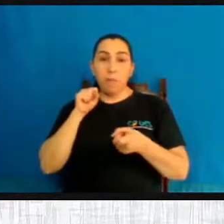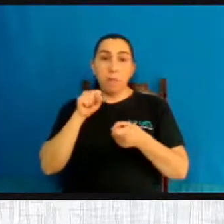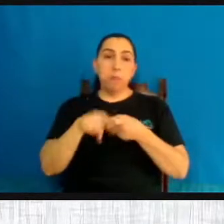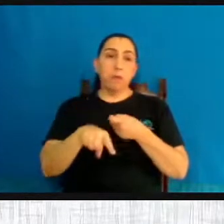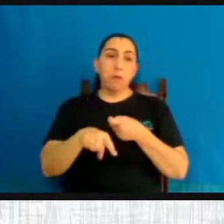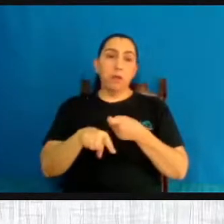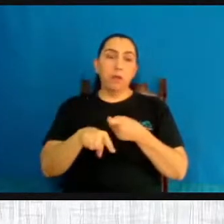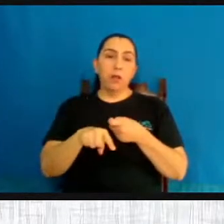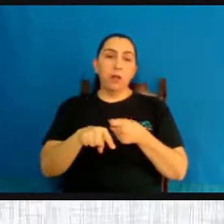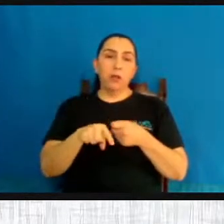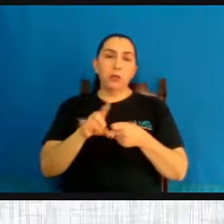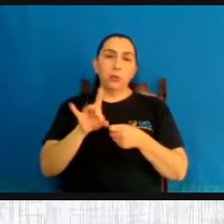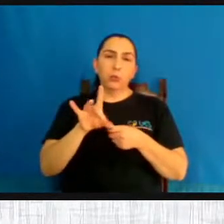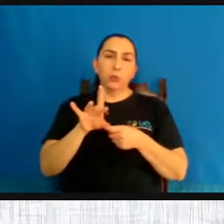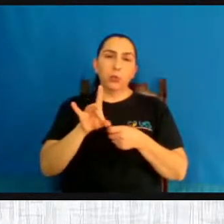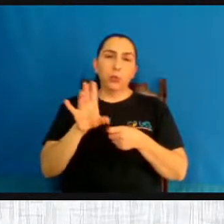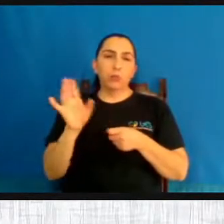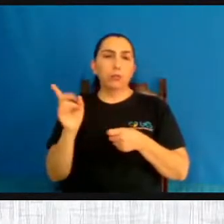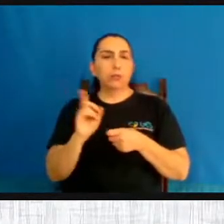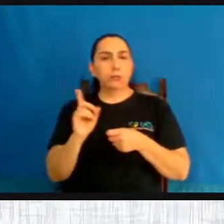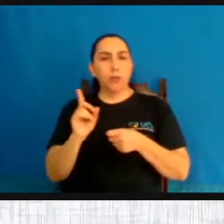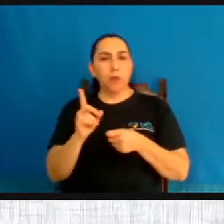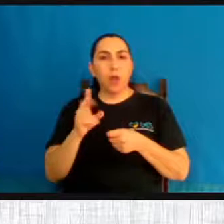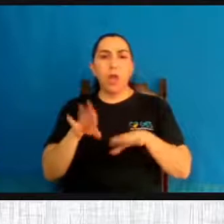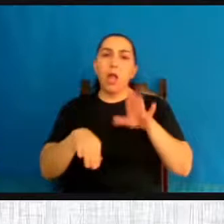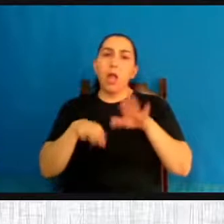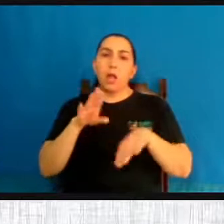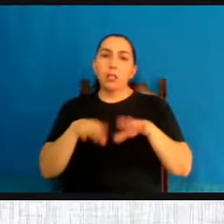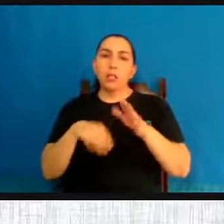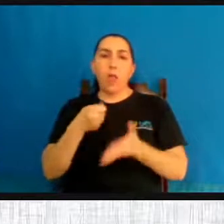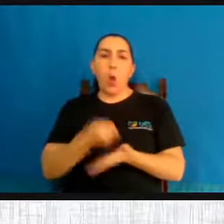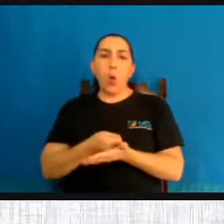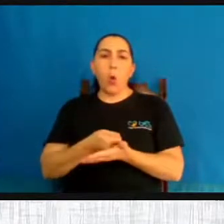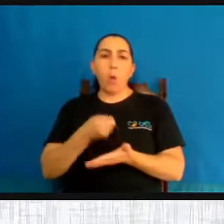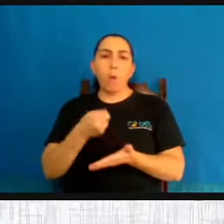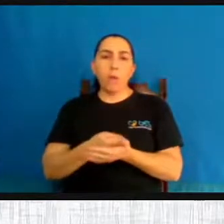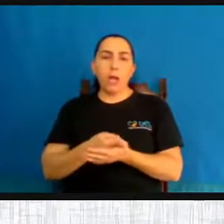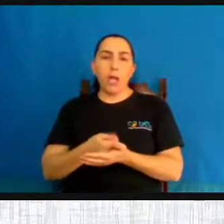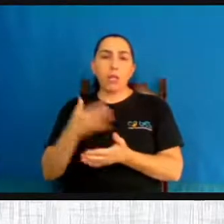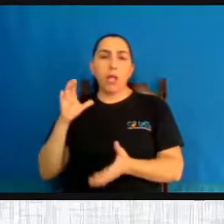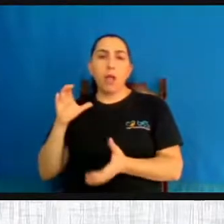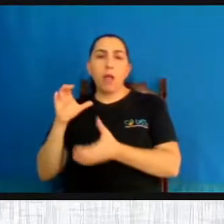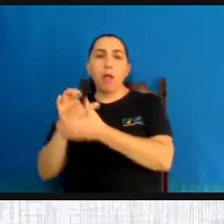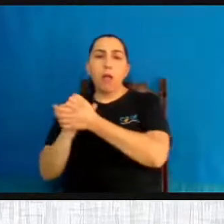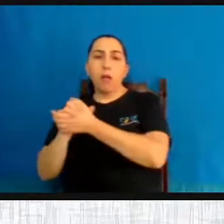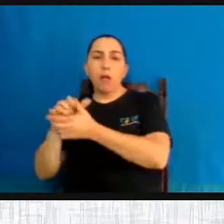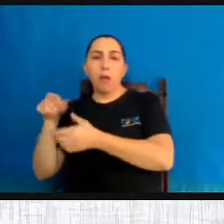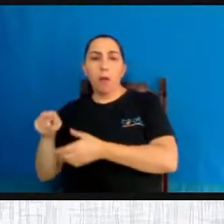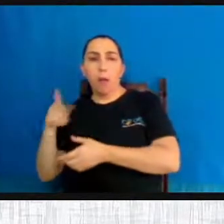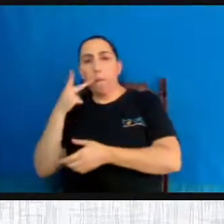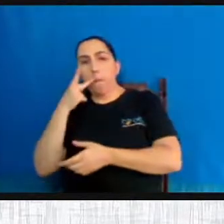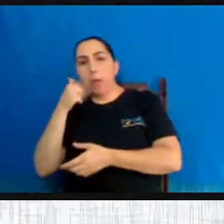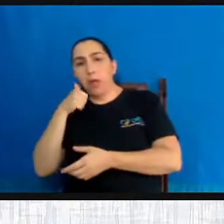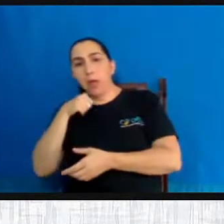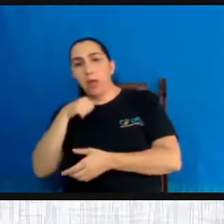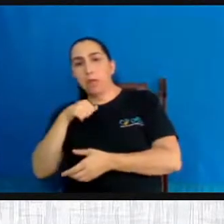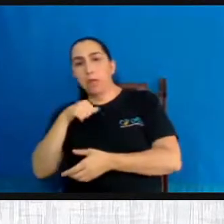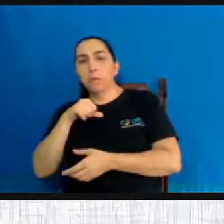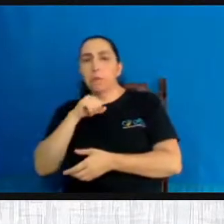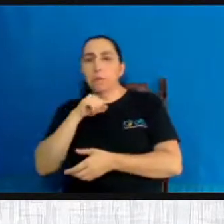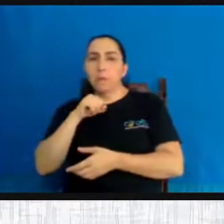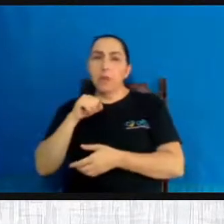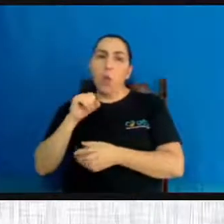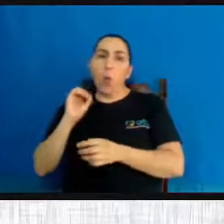sozinha. Em regra, ela é obrigada, ela é coagida pelo parceiro, pelo pai, pelos pais, pelo